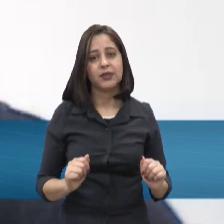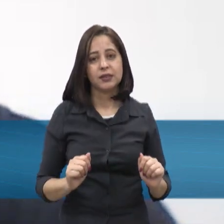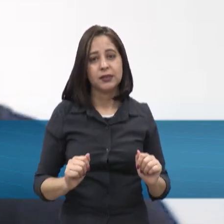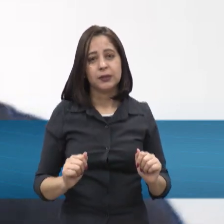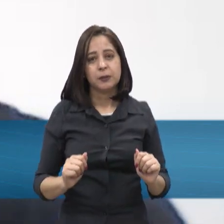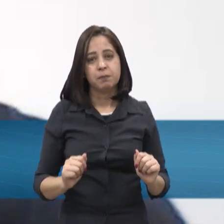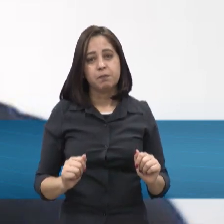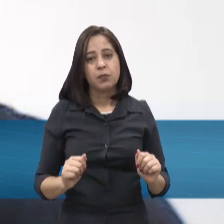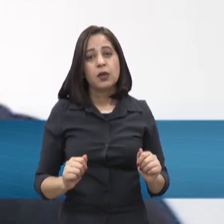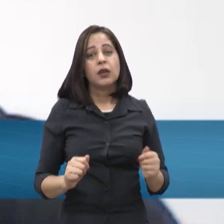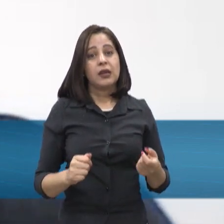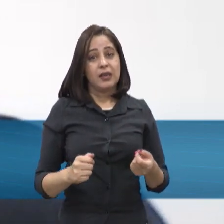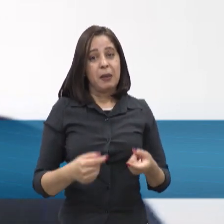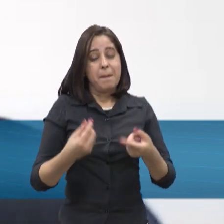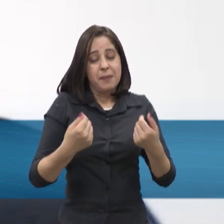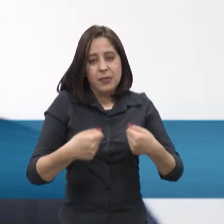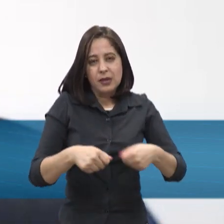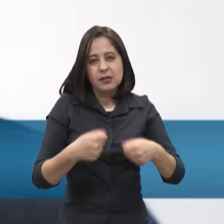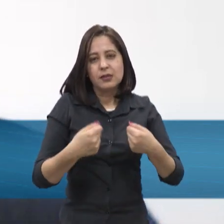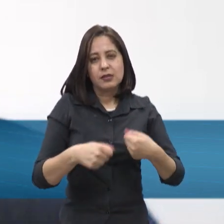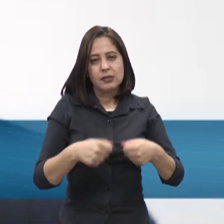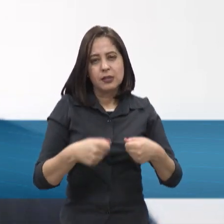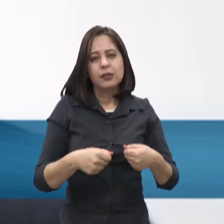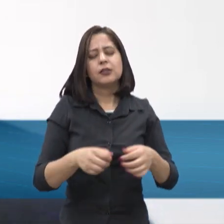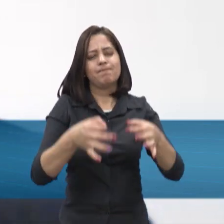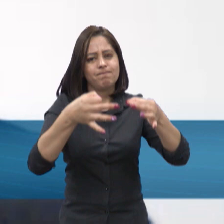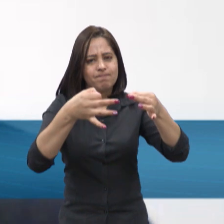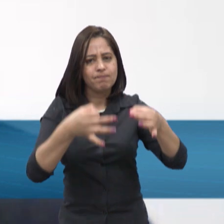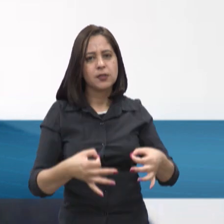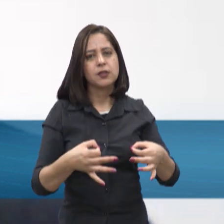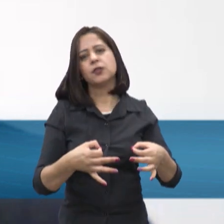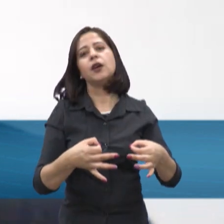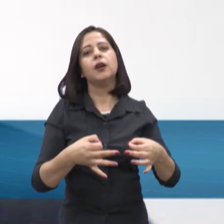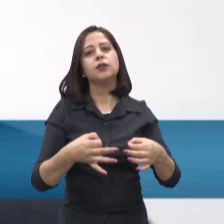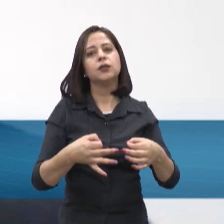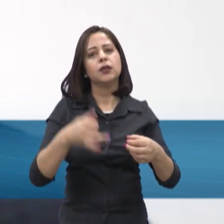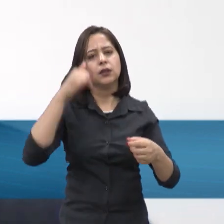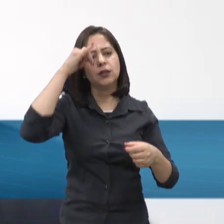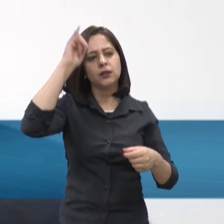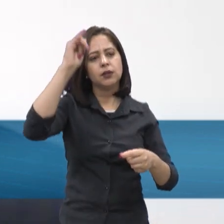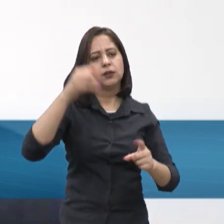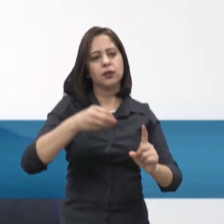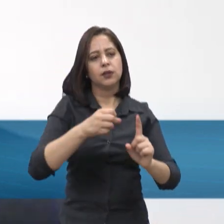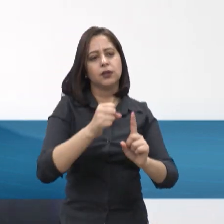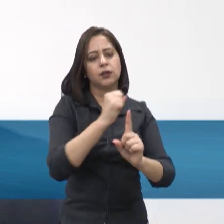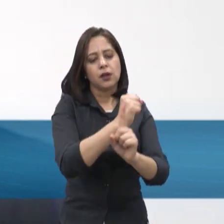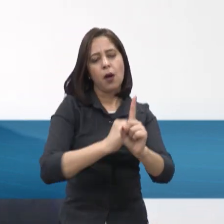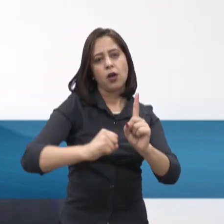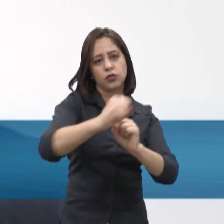se tenha, em maior intensidade, o agravamento de vulnerabilidades socioambientais. Aí a gente tem